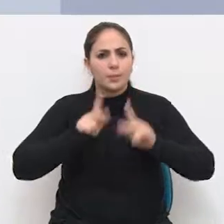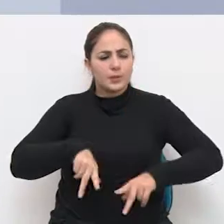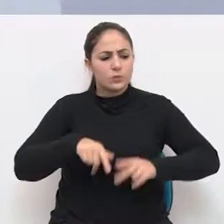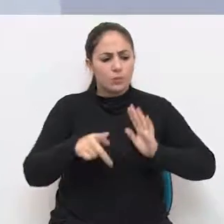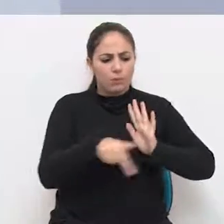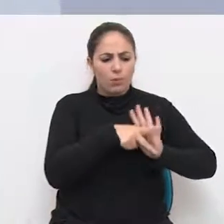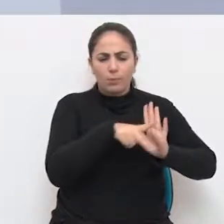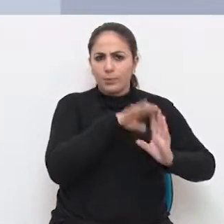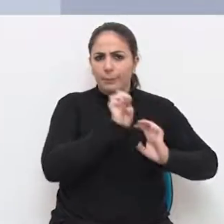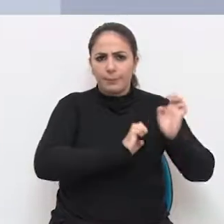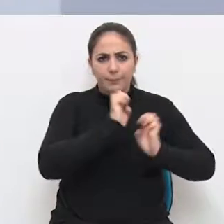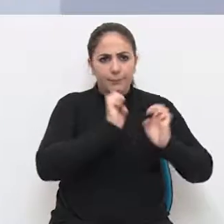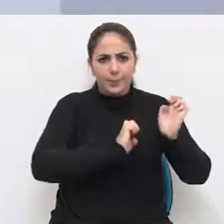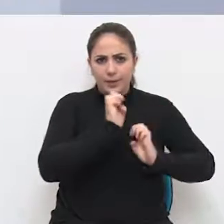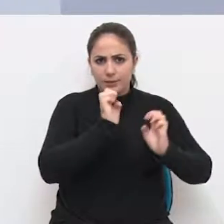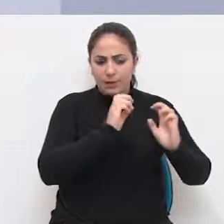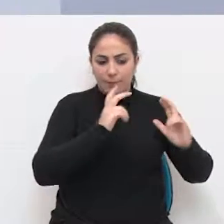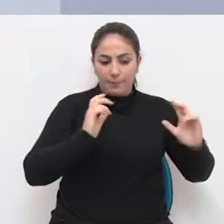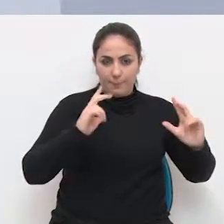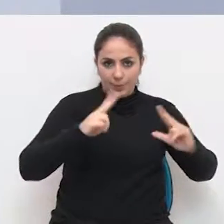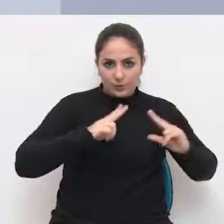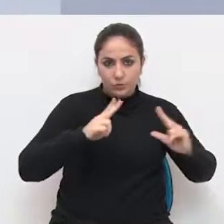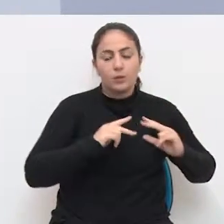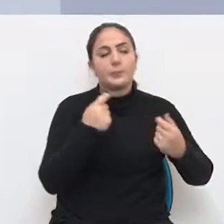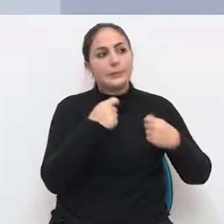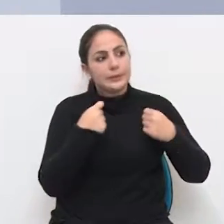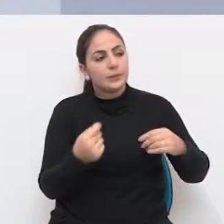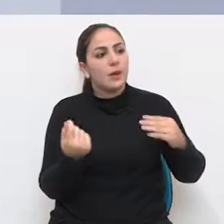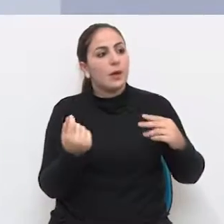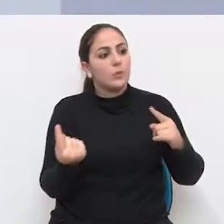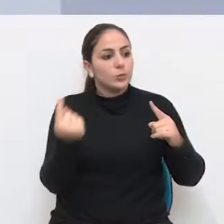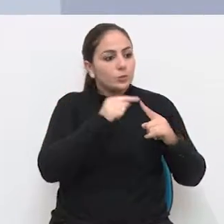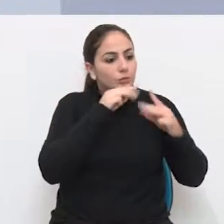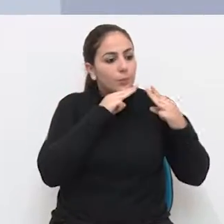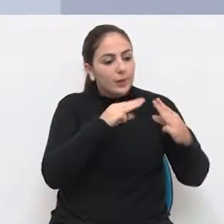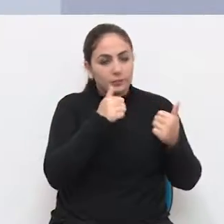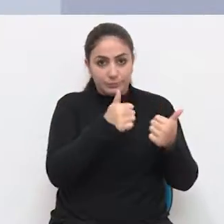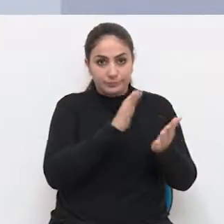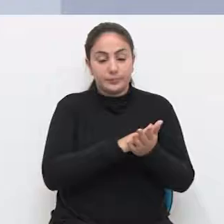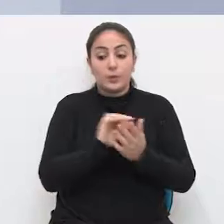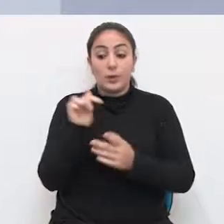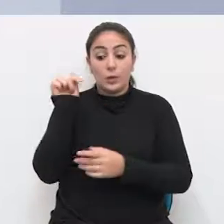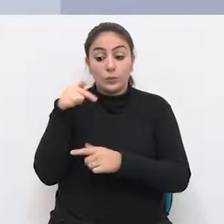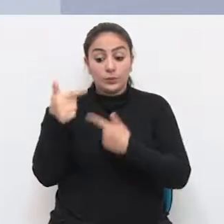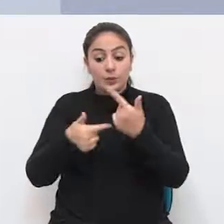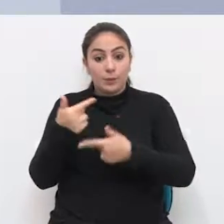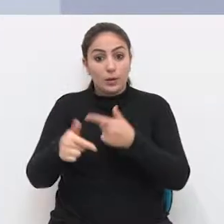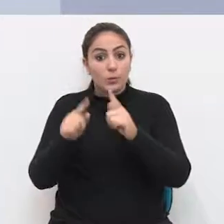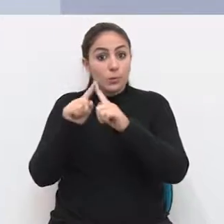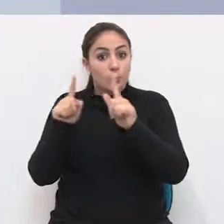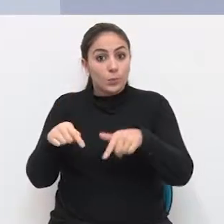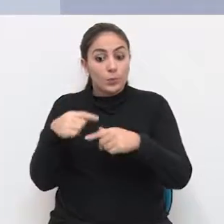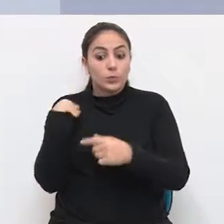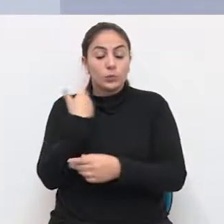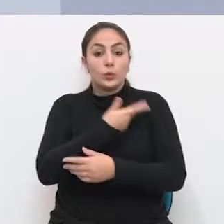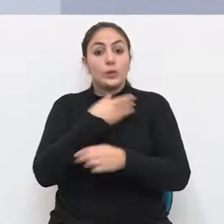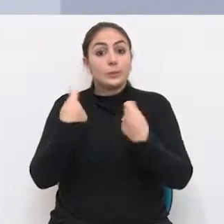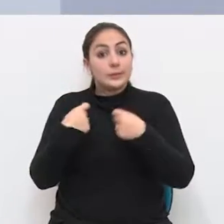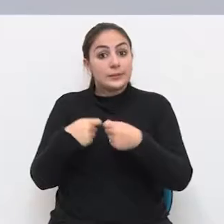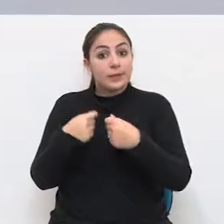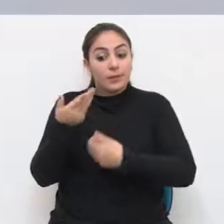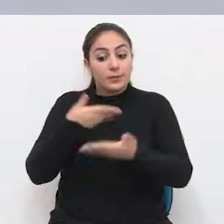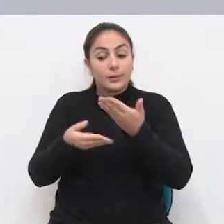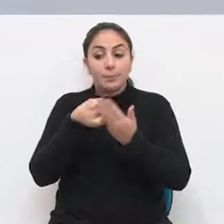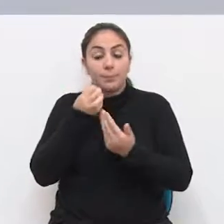vem da iniciativa privada, onde tem que atingir objetivo e metas. E no serviço público, a gente tem que atingir ao